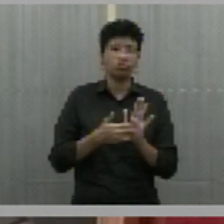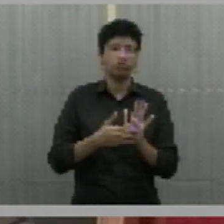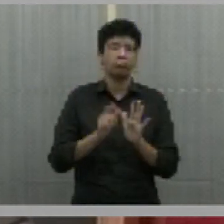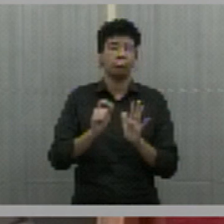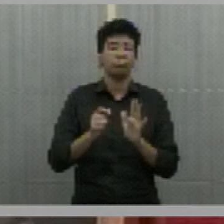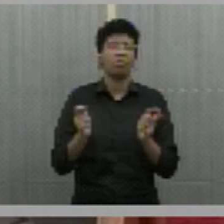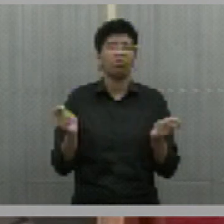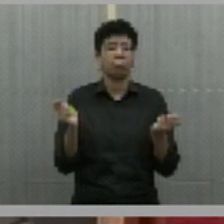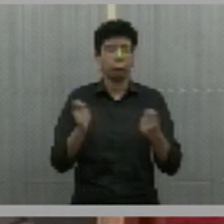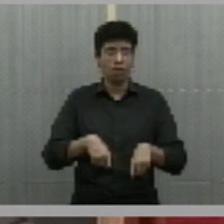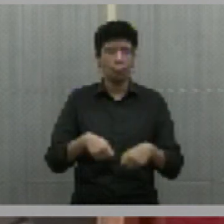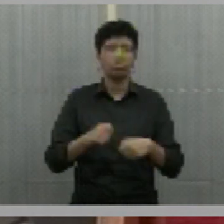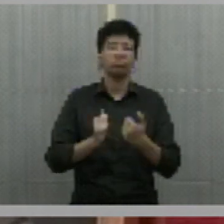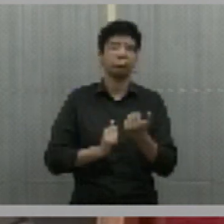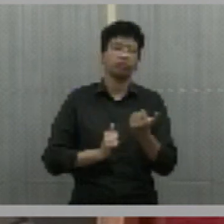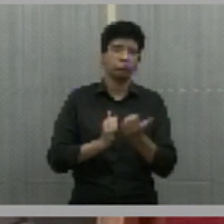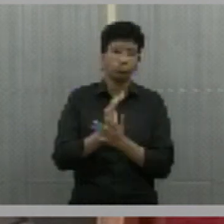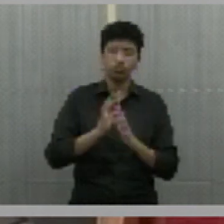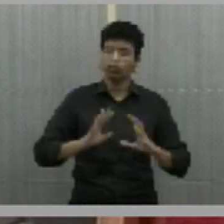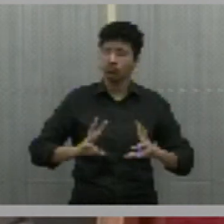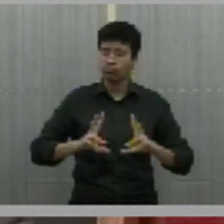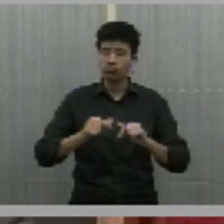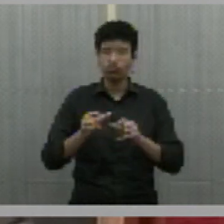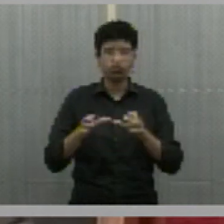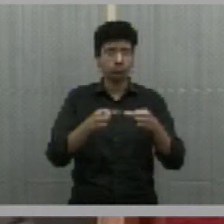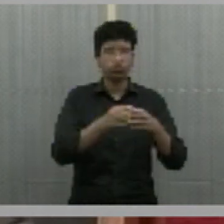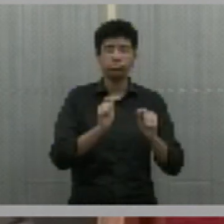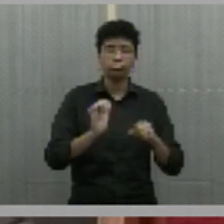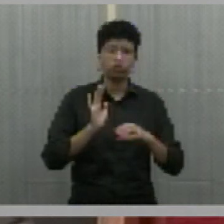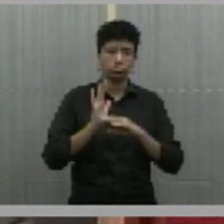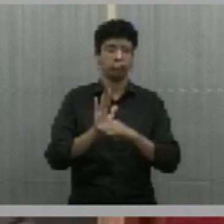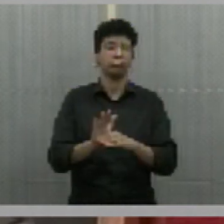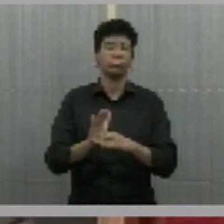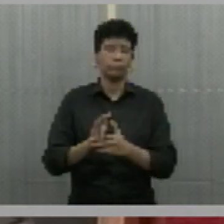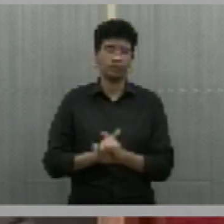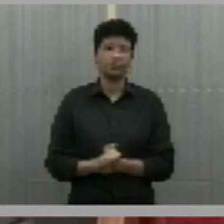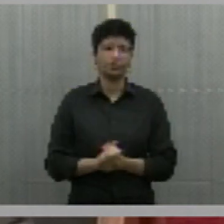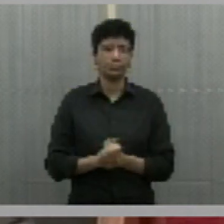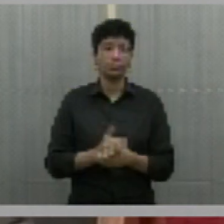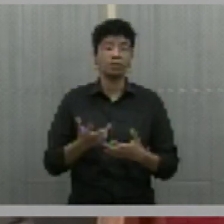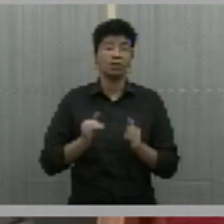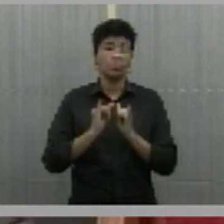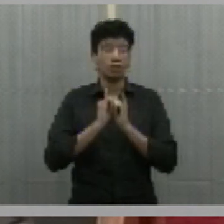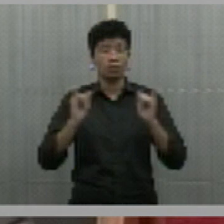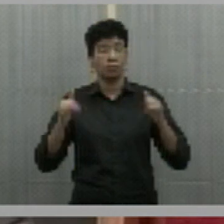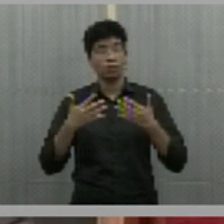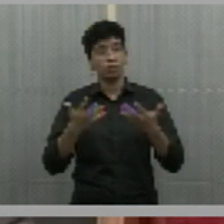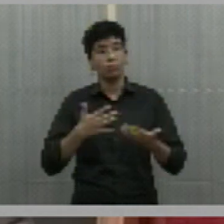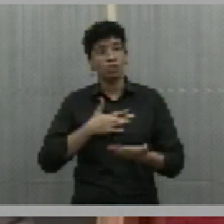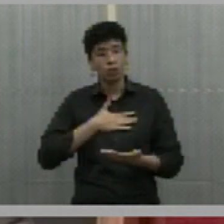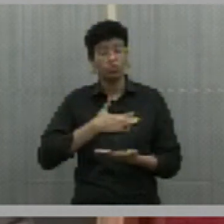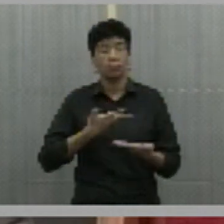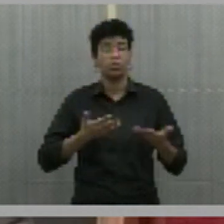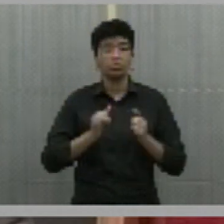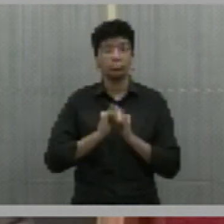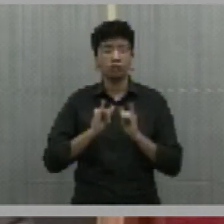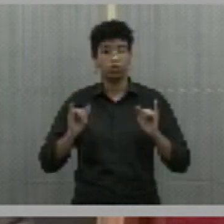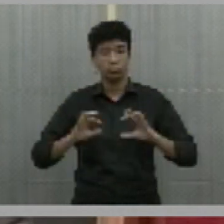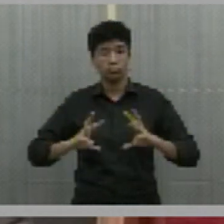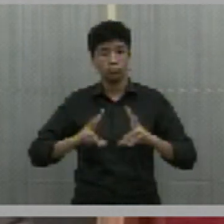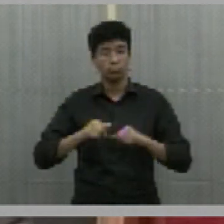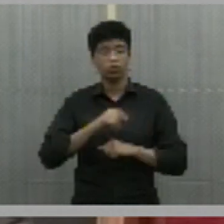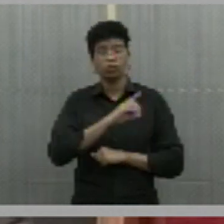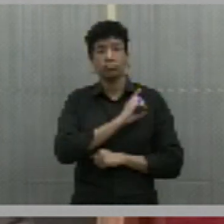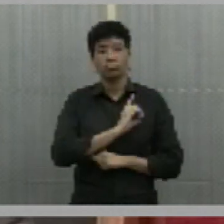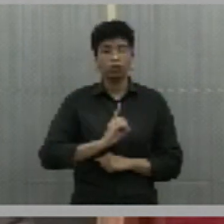reajuste possa alcançar todas as categorias. Então era esse aqui o informe que eu gostaria de dar para que os